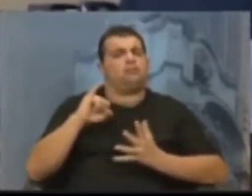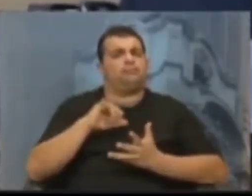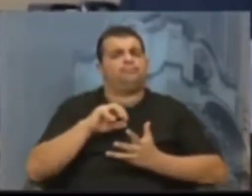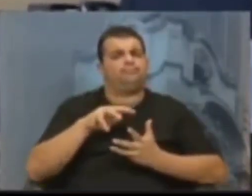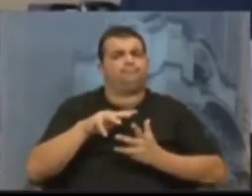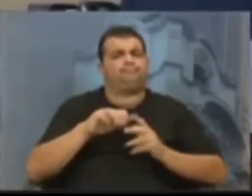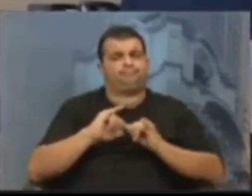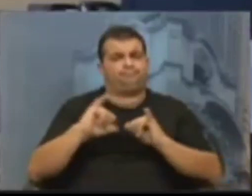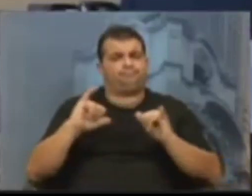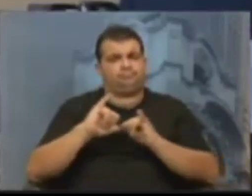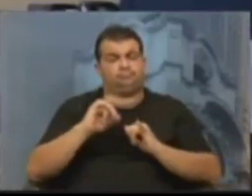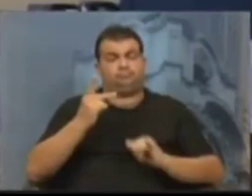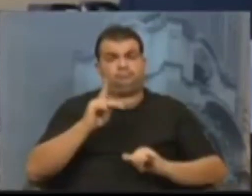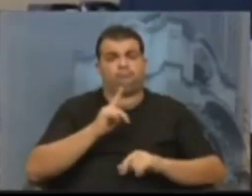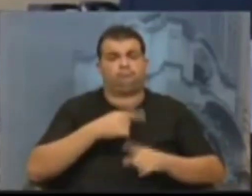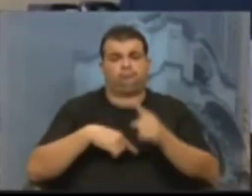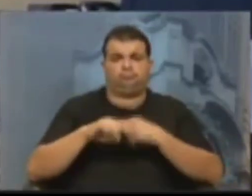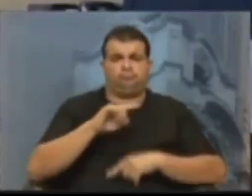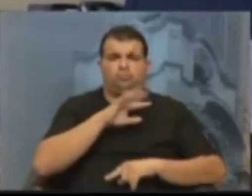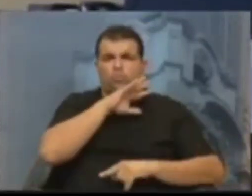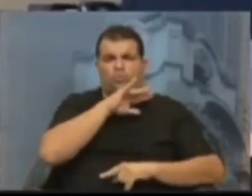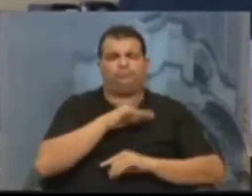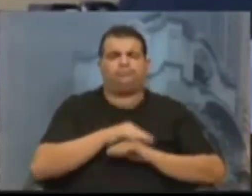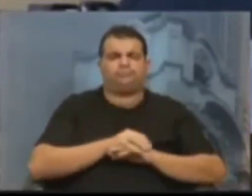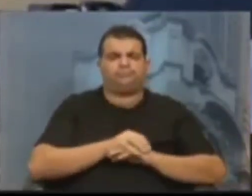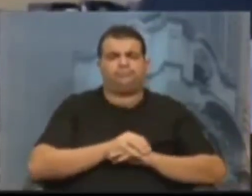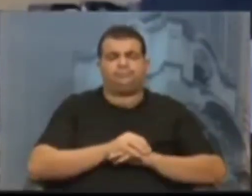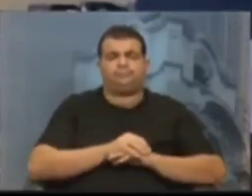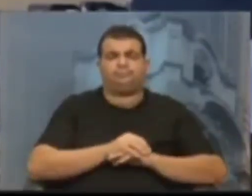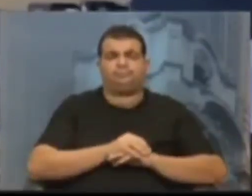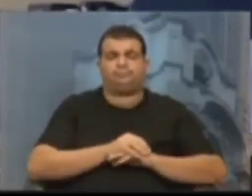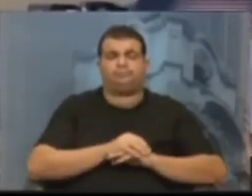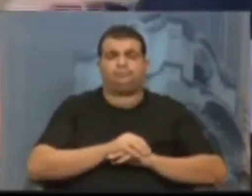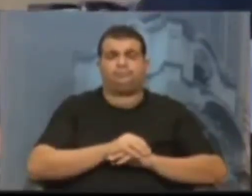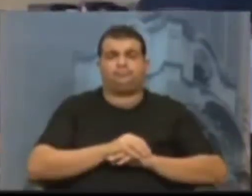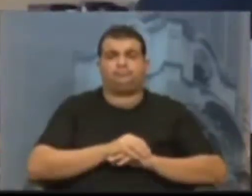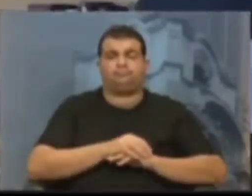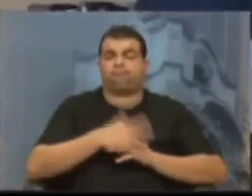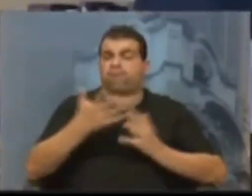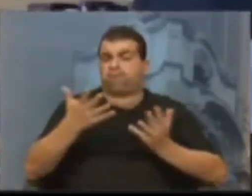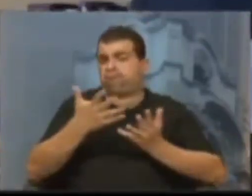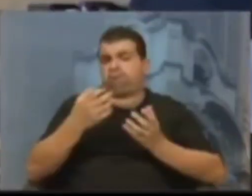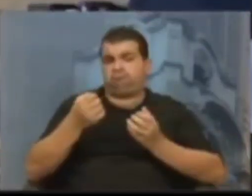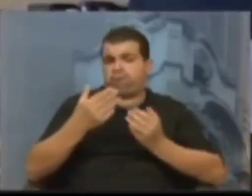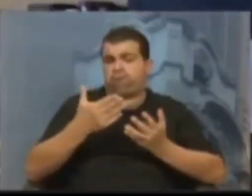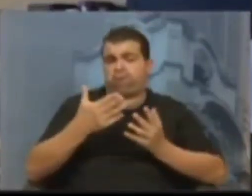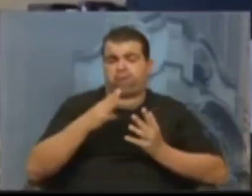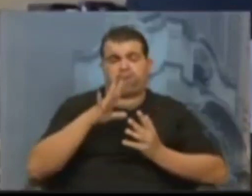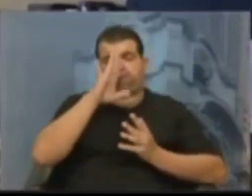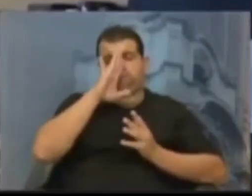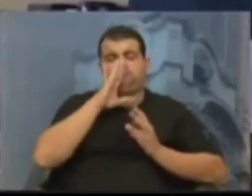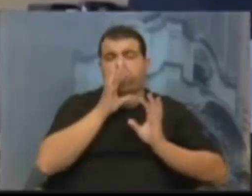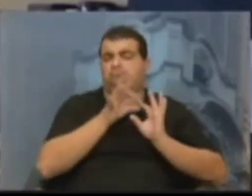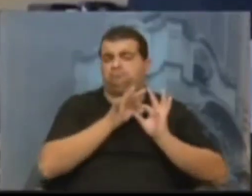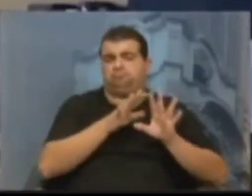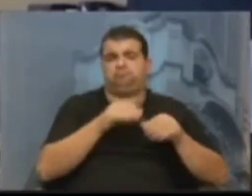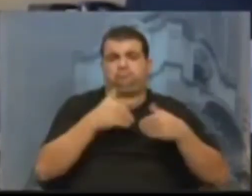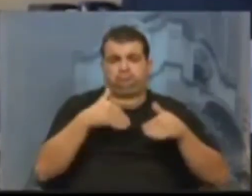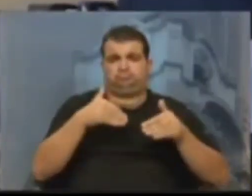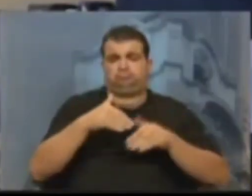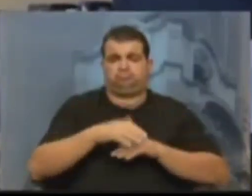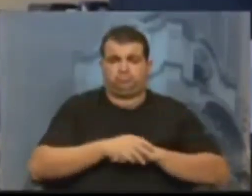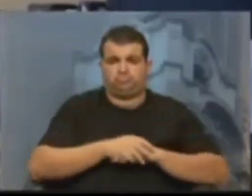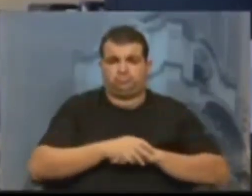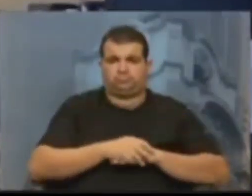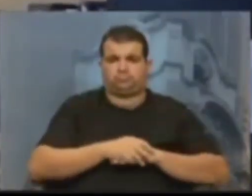gestão. E nesse contexto, então, nós estamos entregando de mão beijada a nossa